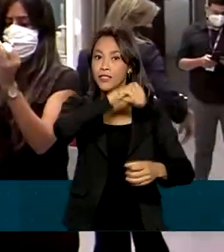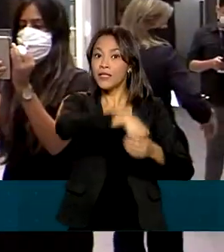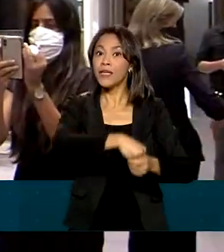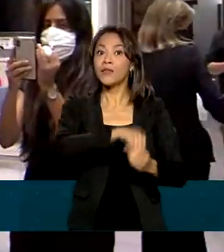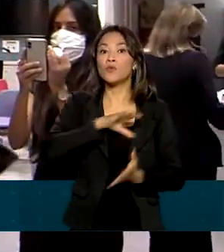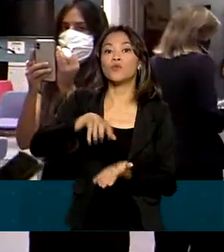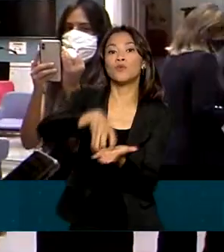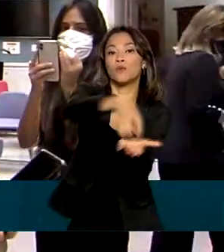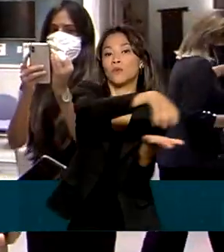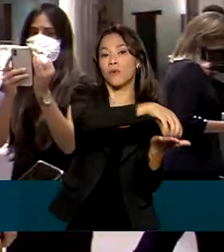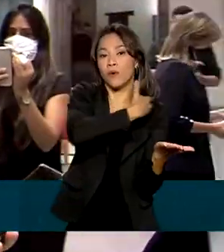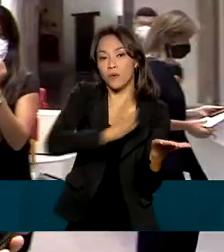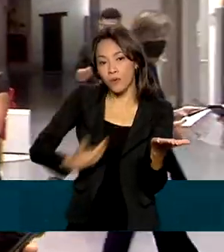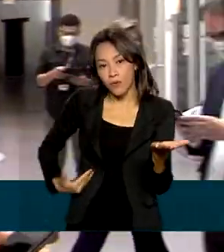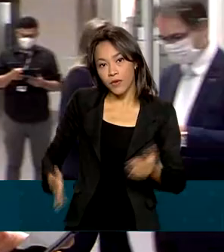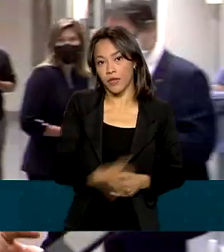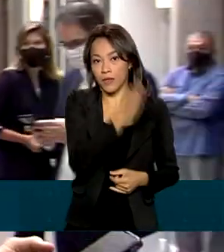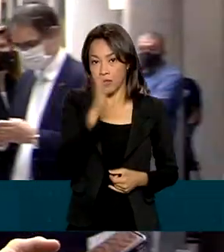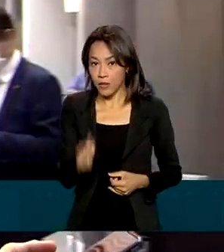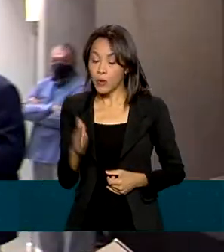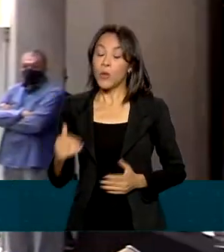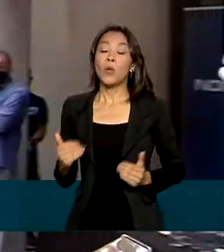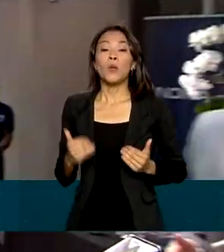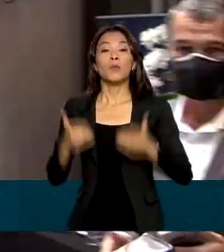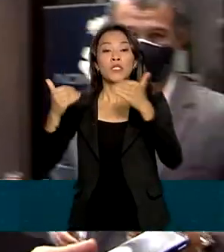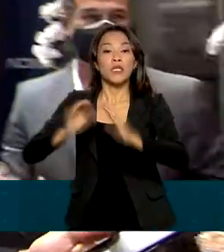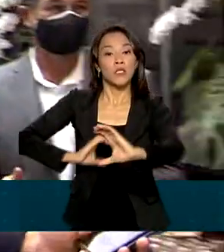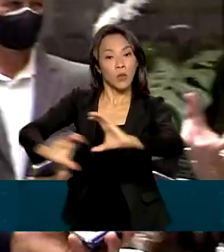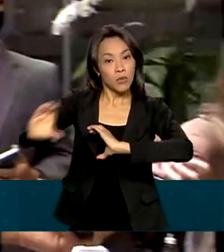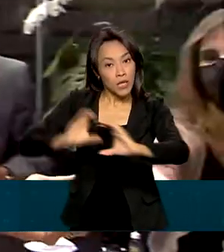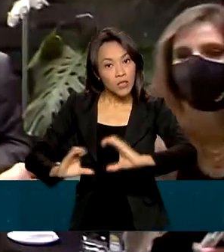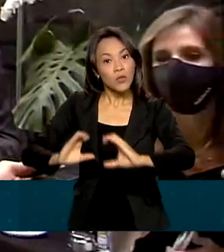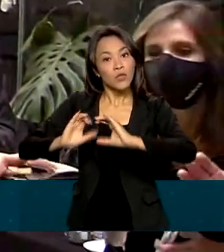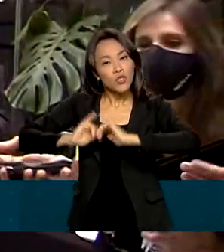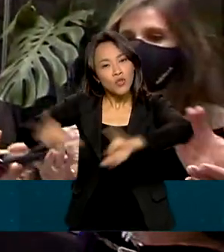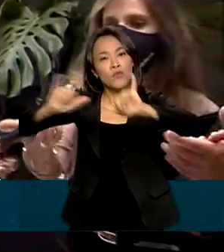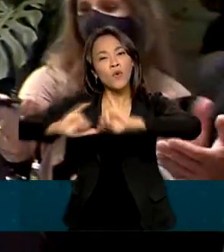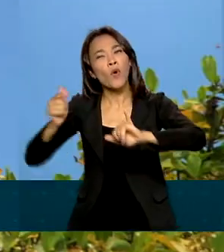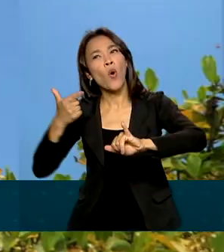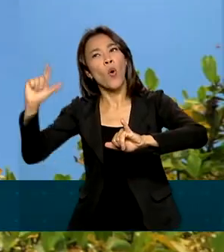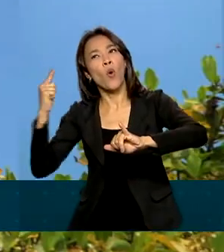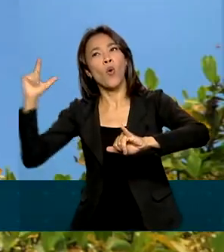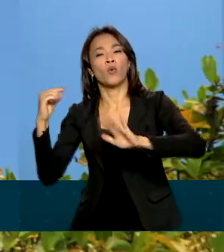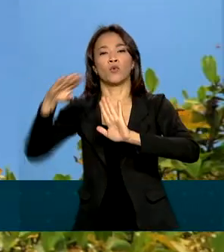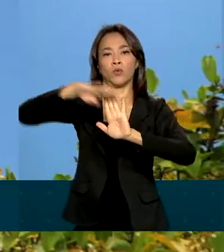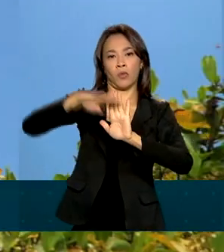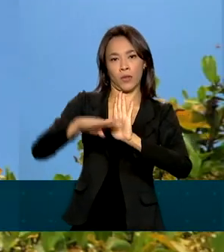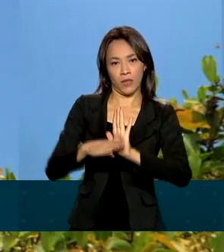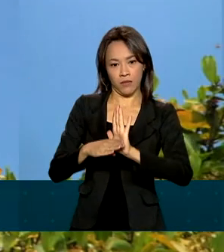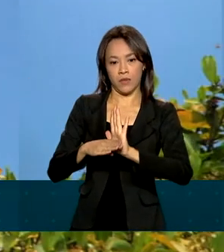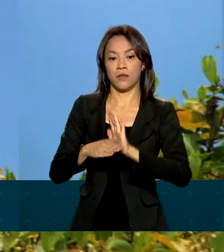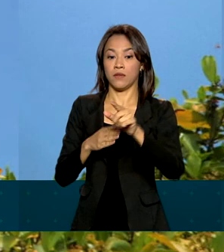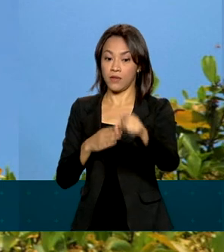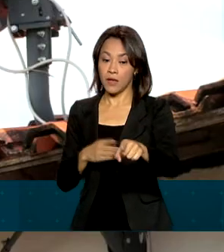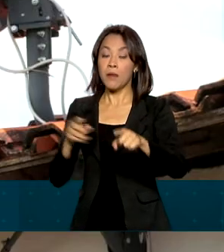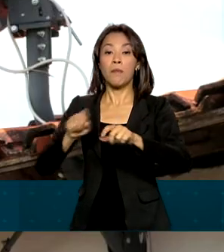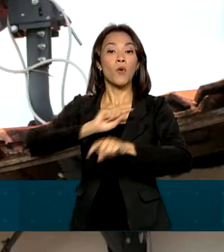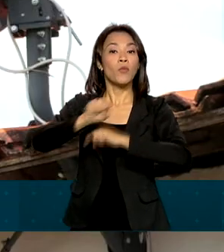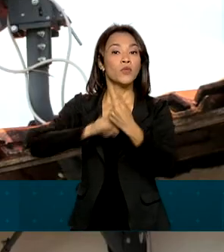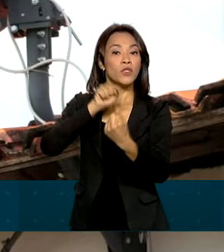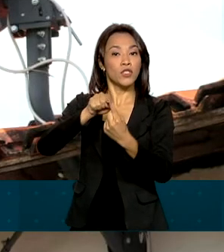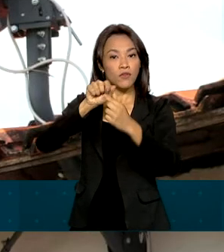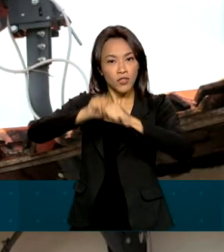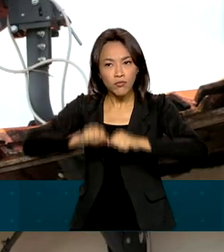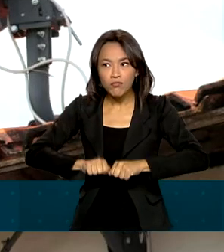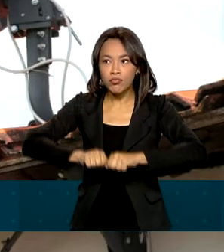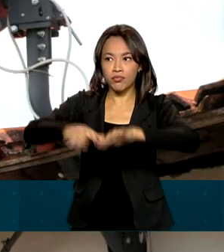Além disso, o Ministério das Comunicações lançou outros programas, como o Digitaliza Brasil, para expandir a TV